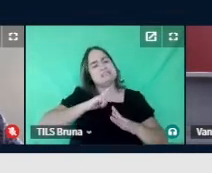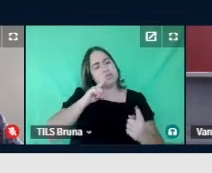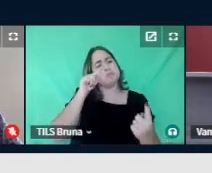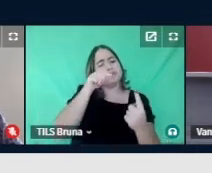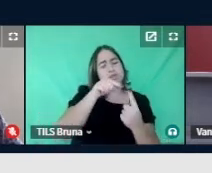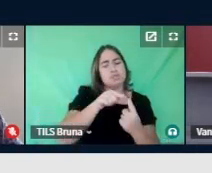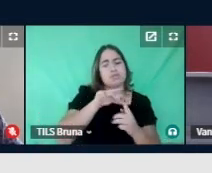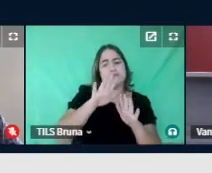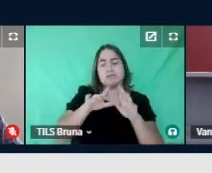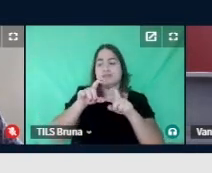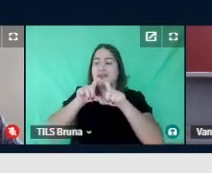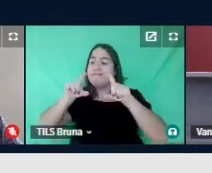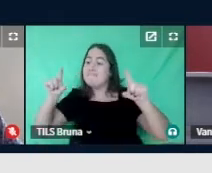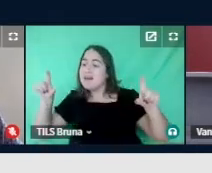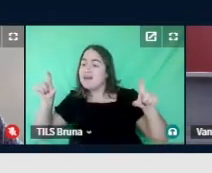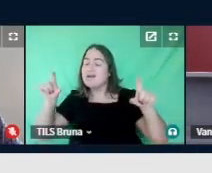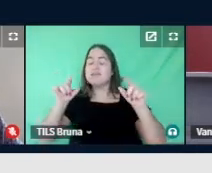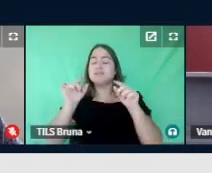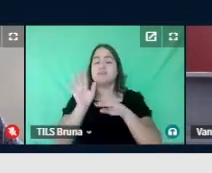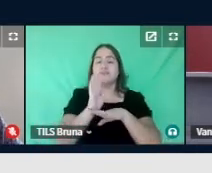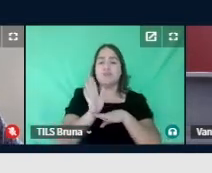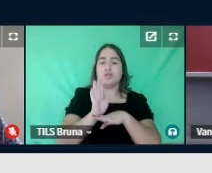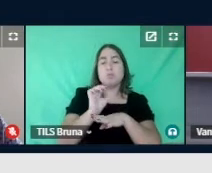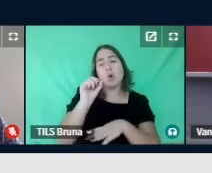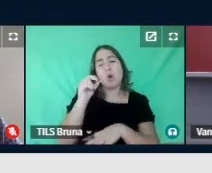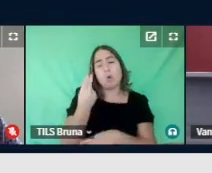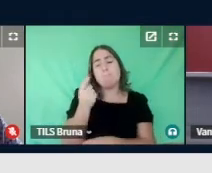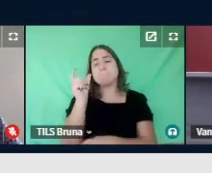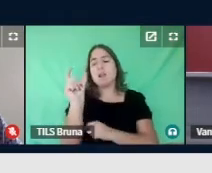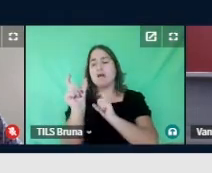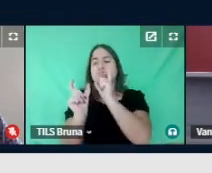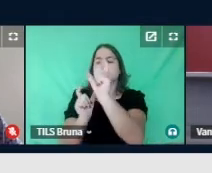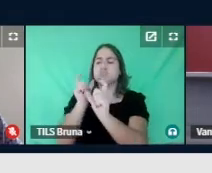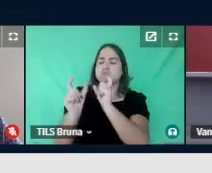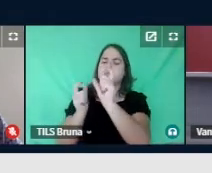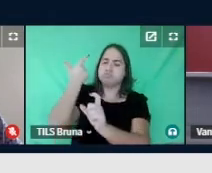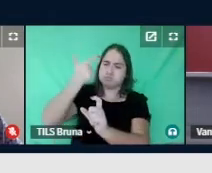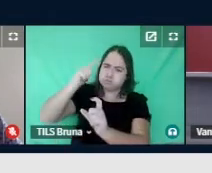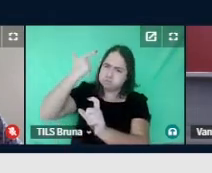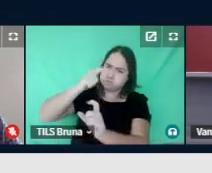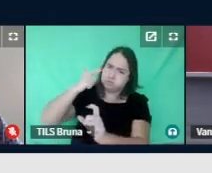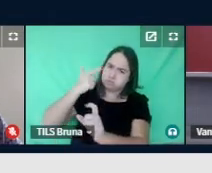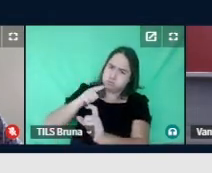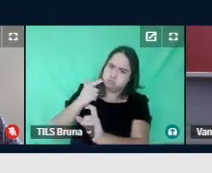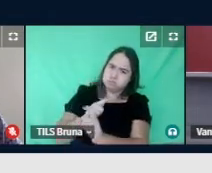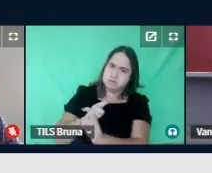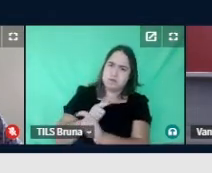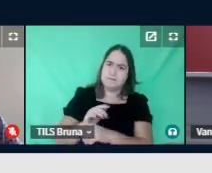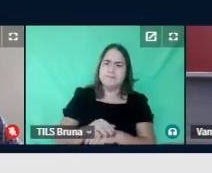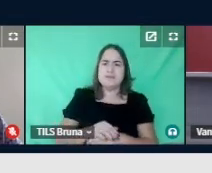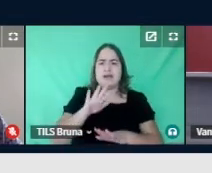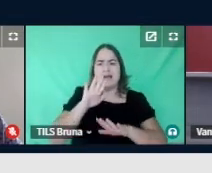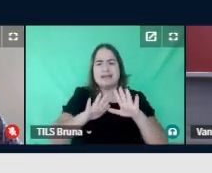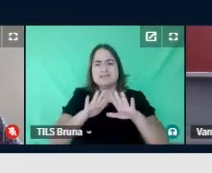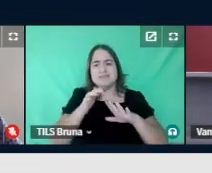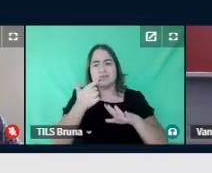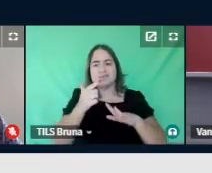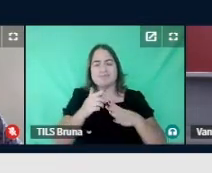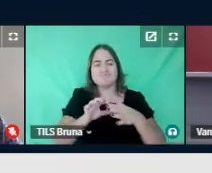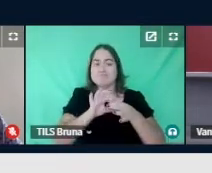frases de filmes ou palavras. Adesão inflexível a rotinas e padrões